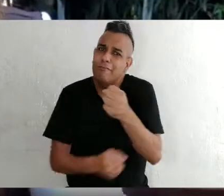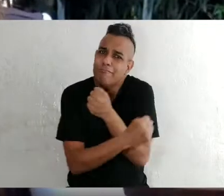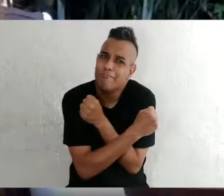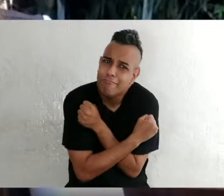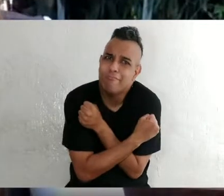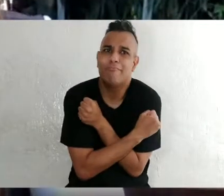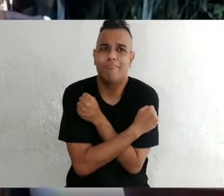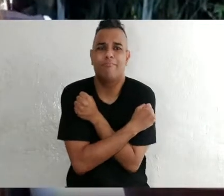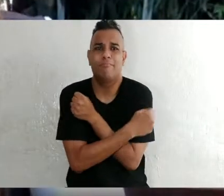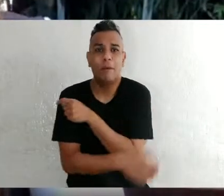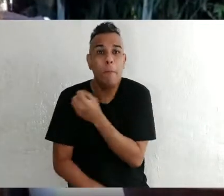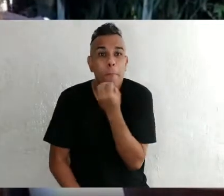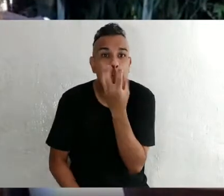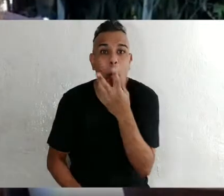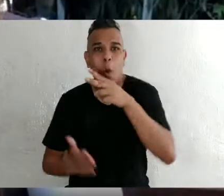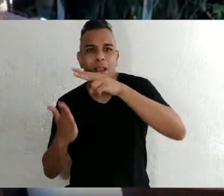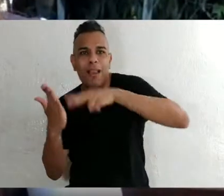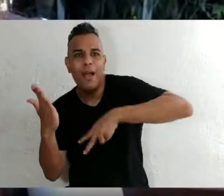boa leitura.